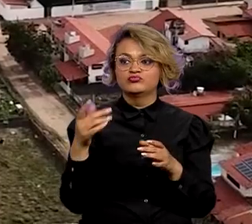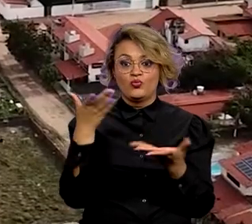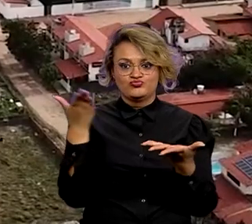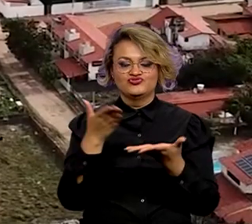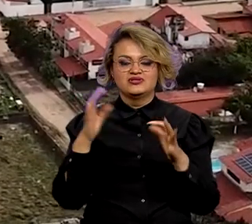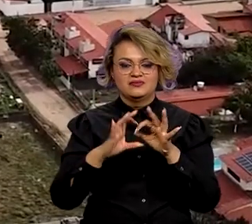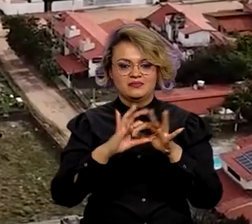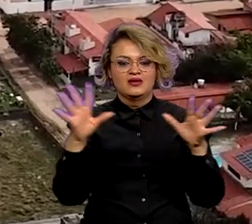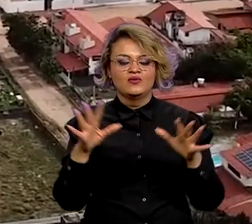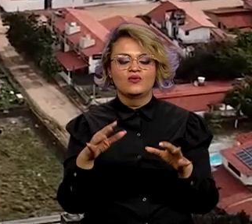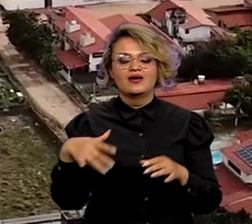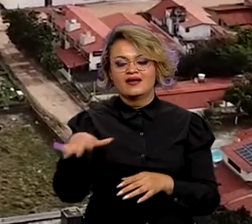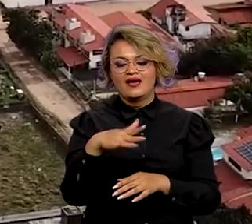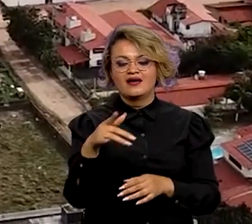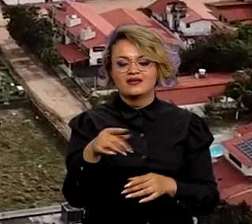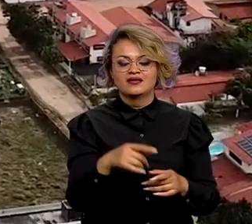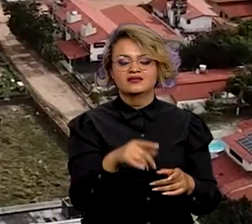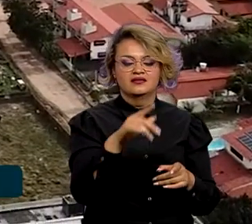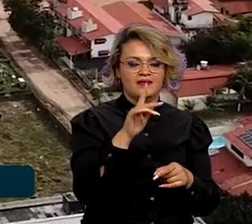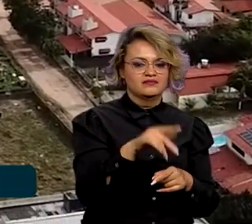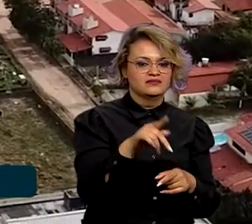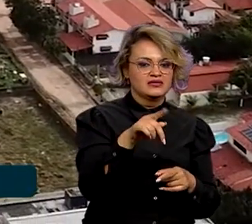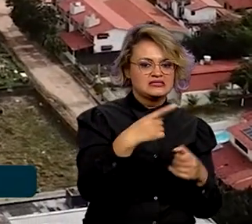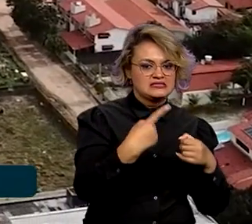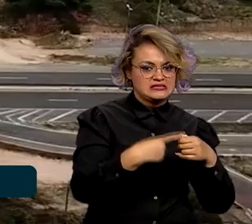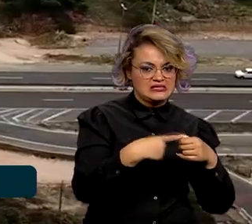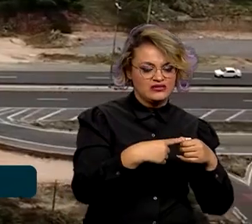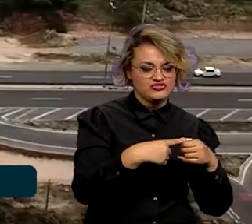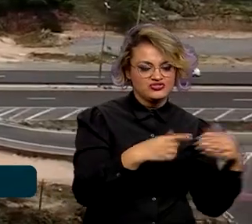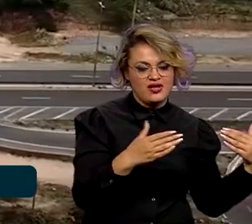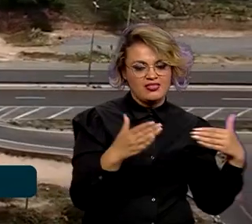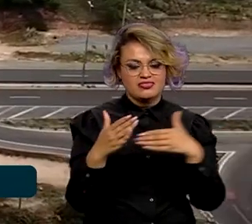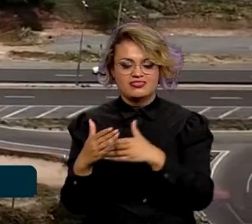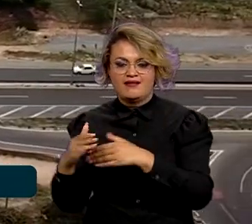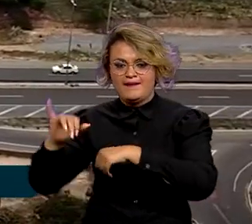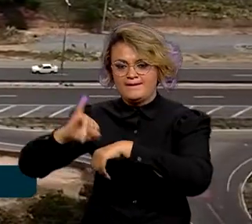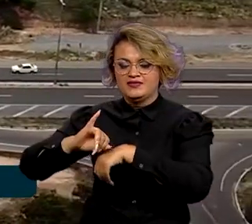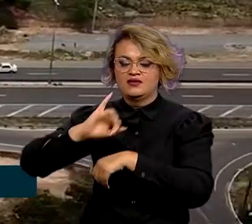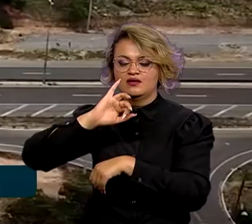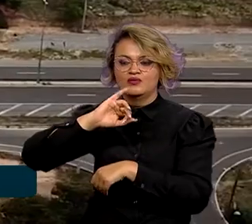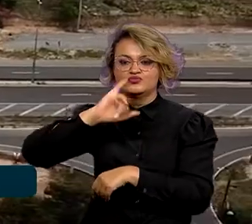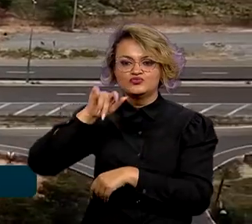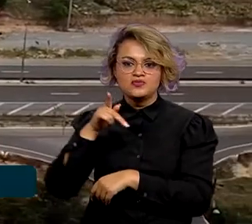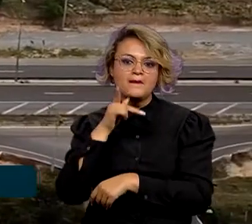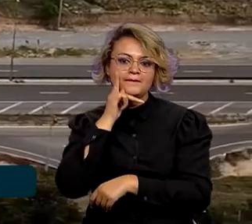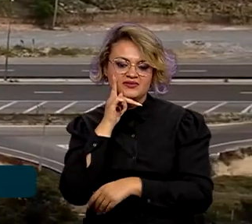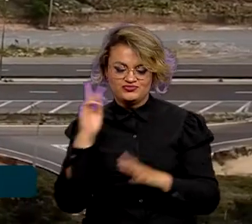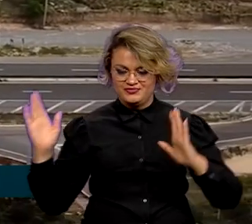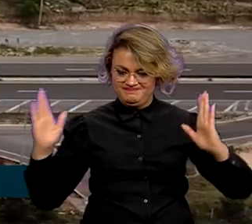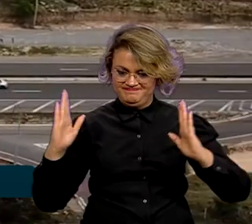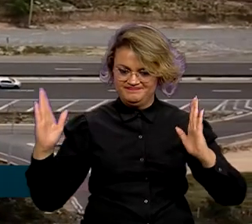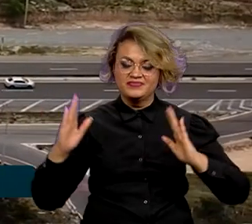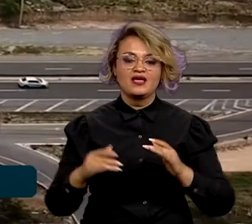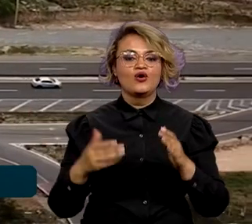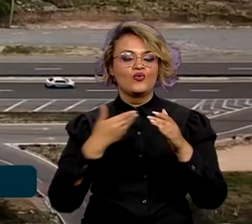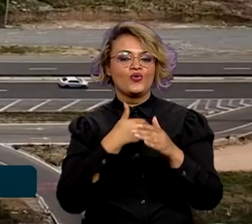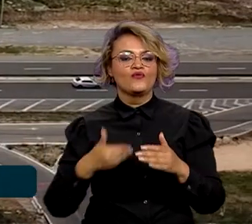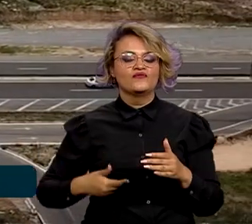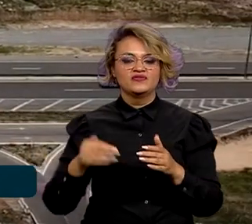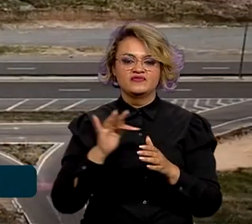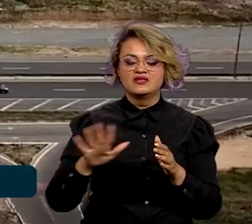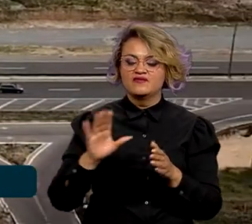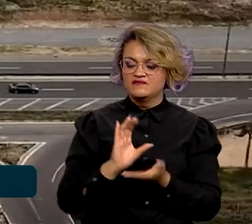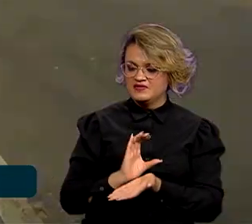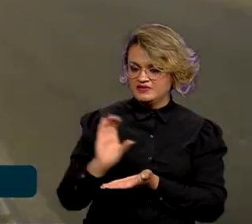terça, são no trecho que liga a cidade de Cabedelo à capital João Pessoa. O governo federal vai investir R